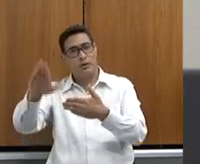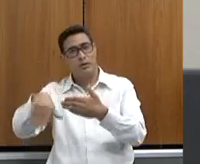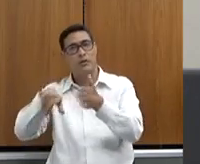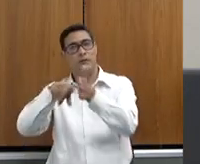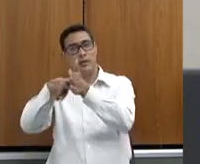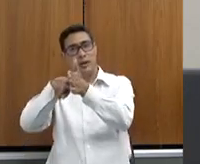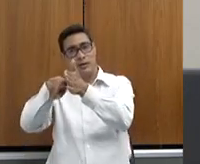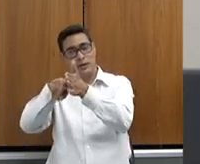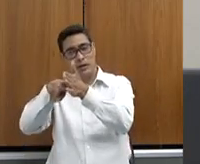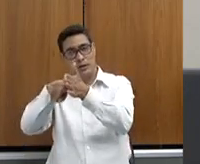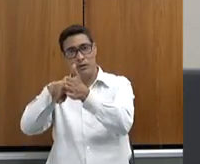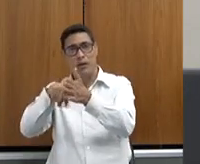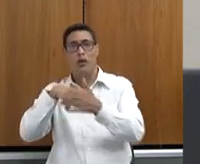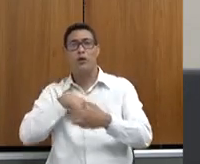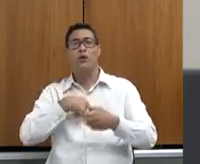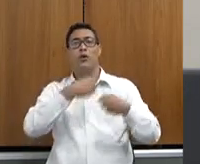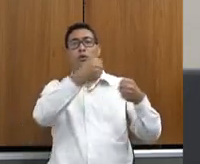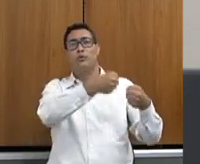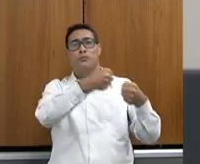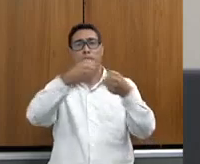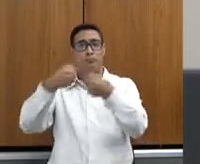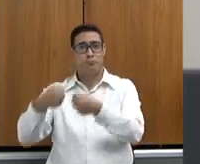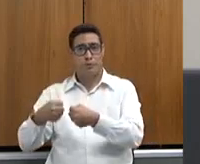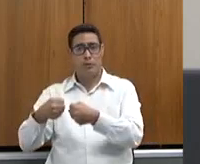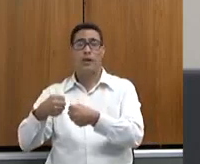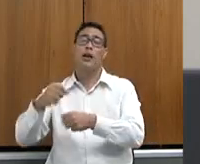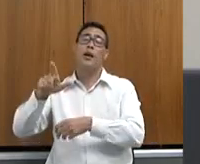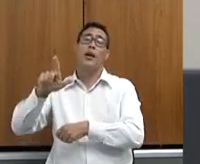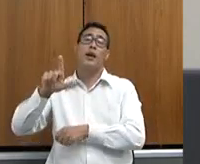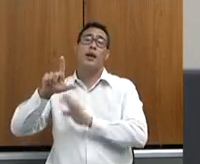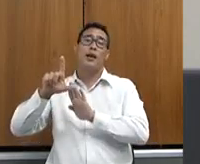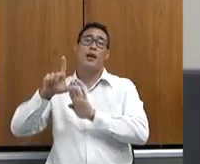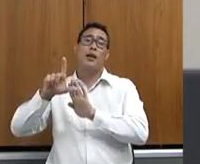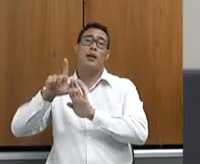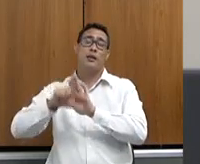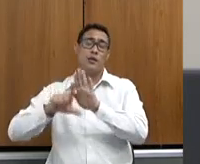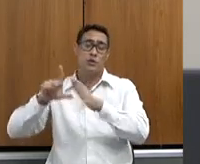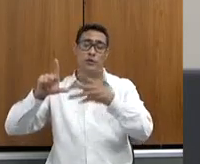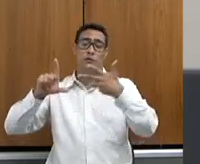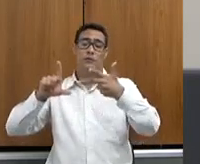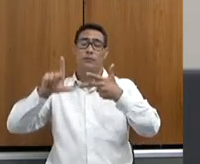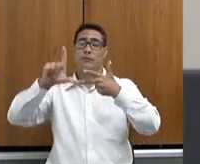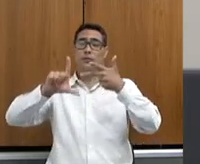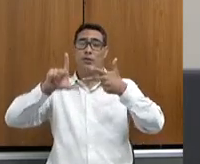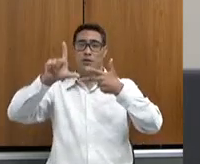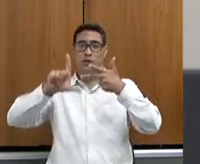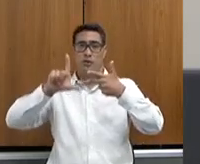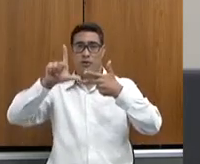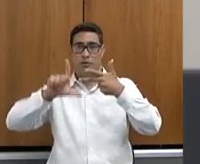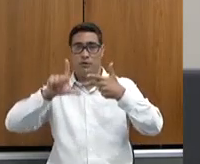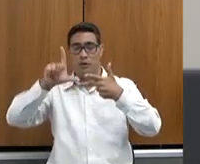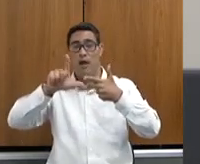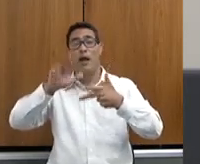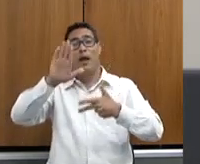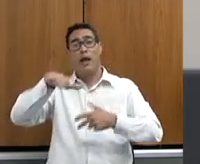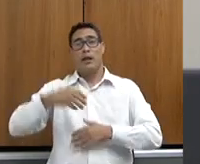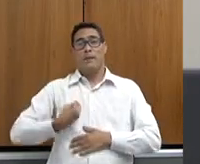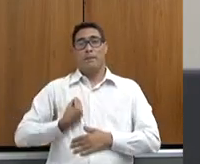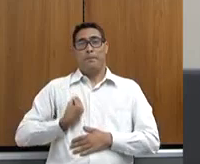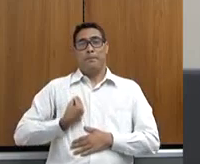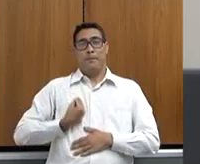do Poder Legislativo, mas mais do fiscalização, eu acredito, Tales, é na parceria, é na